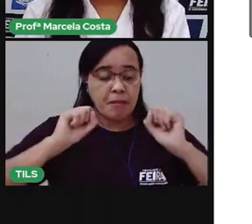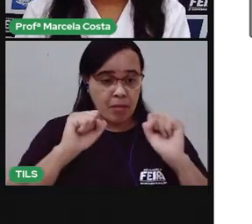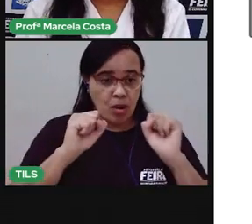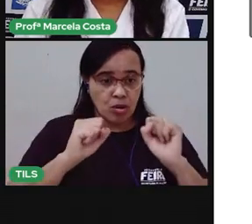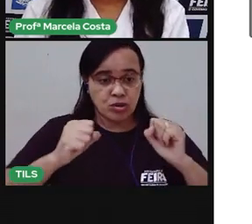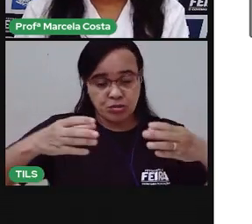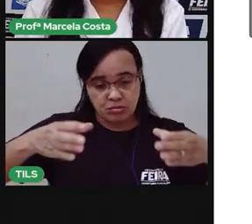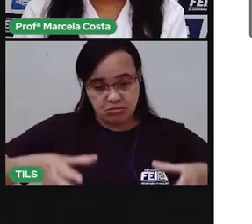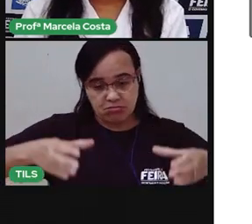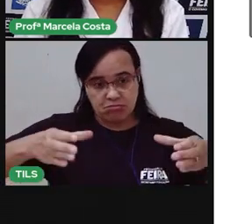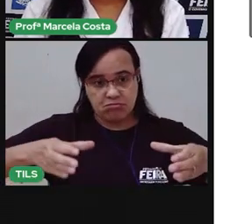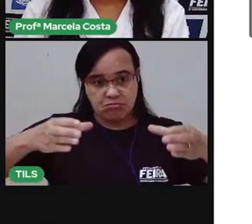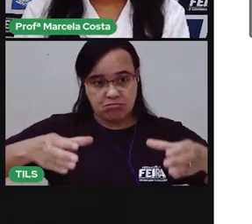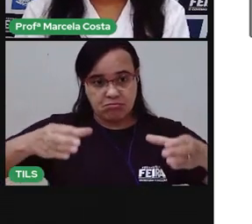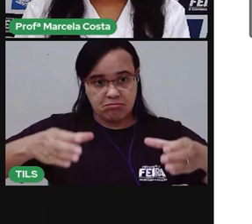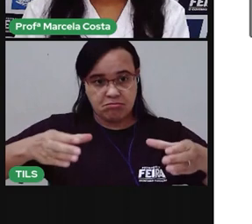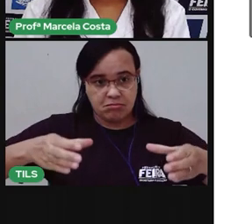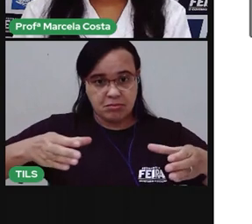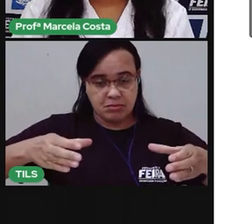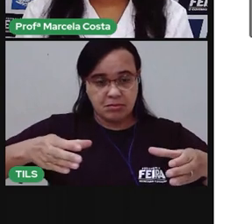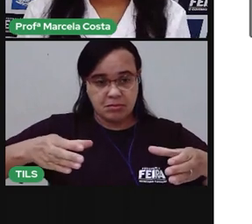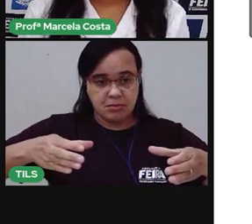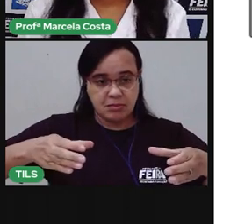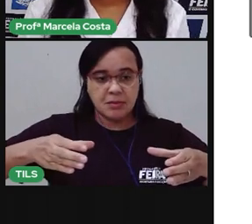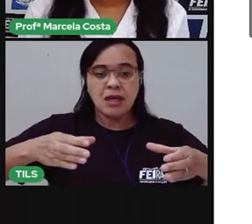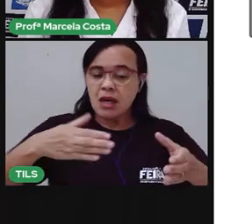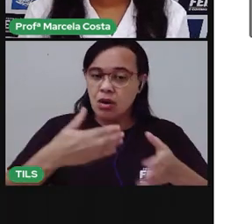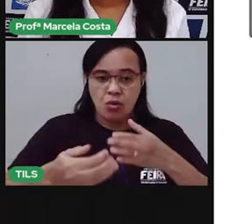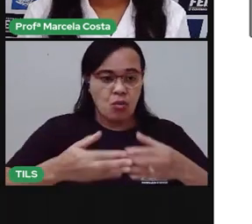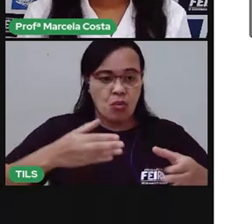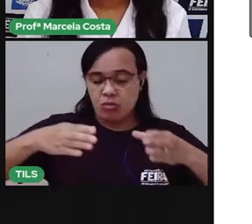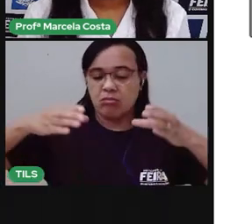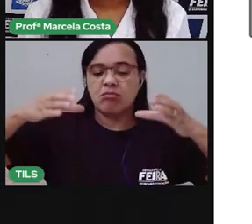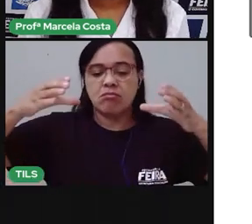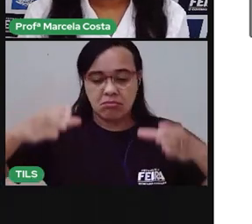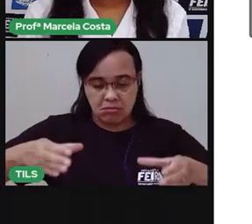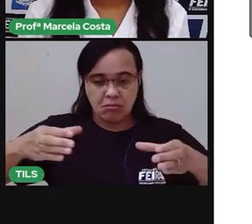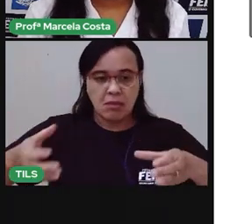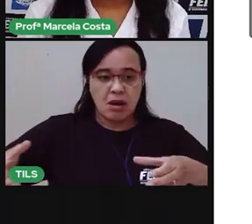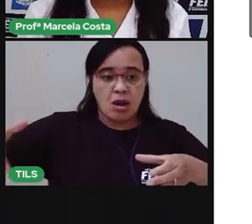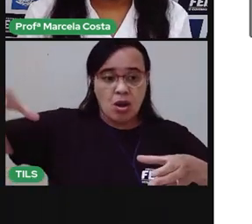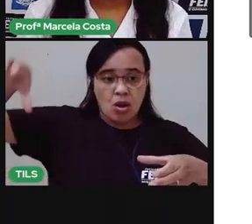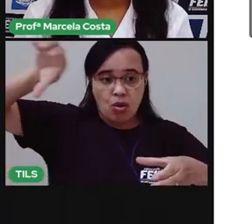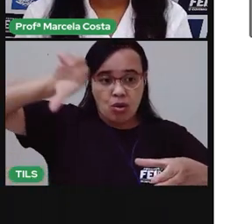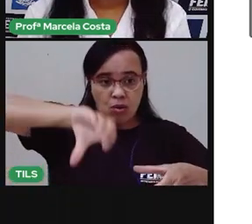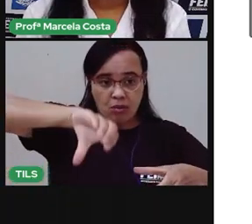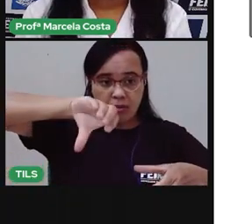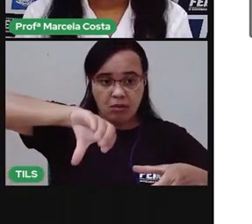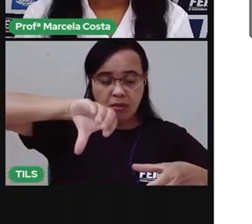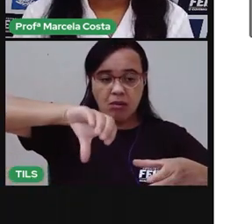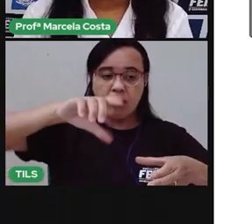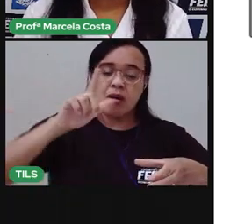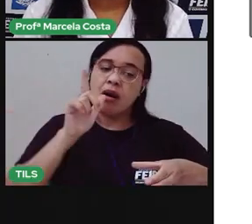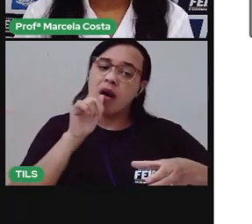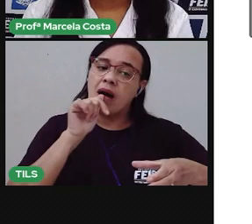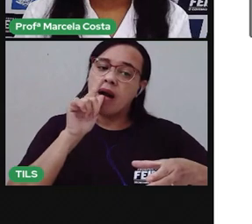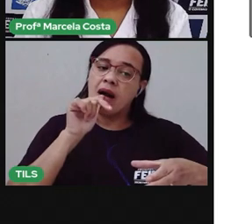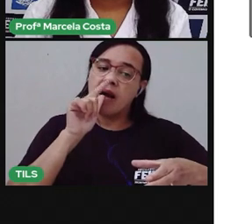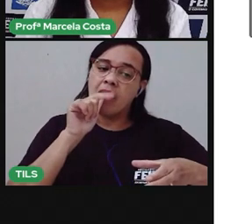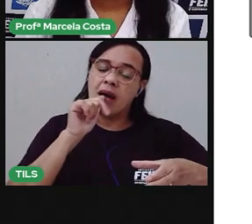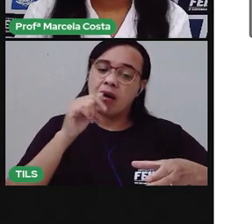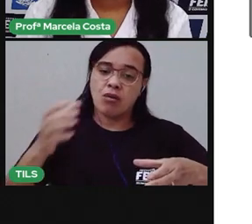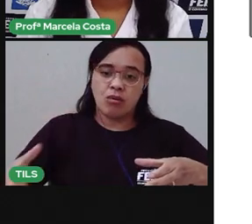uma tigela. Onde você possa colocar água em temperatura